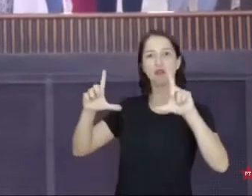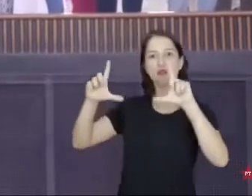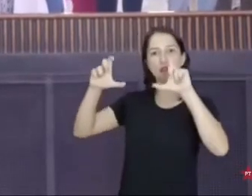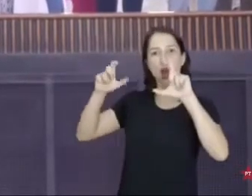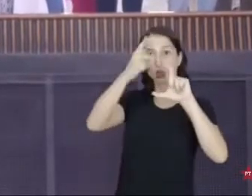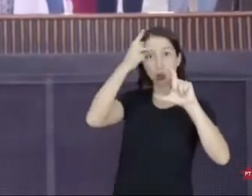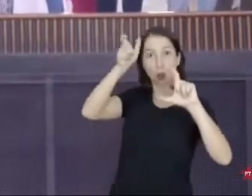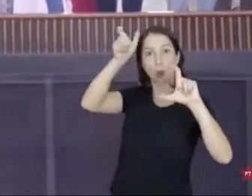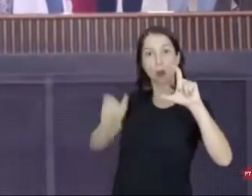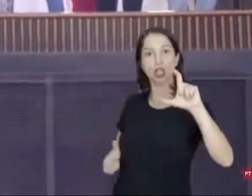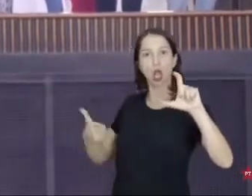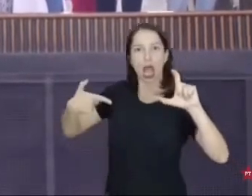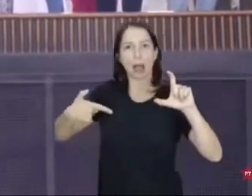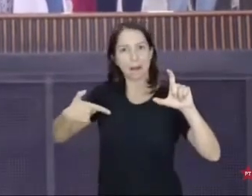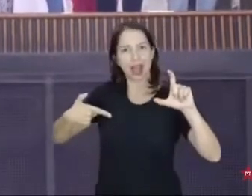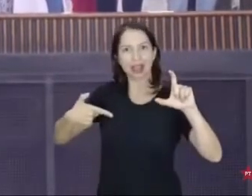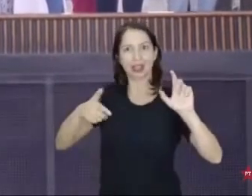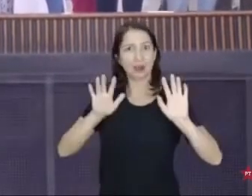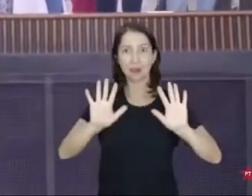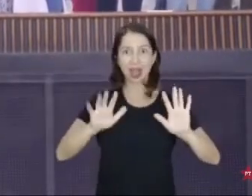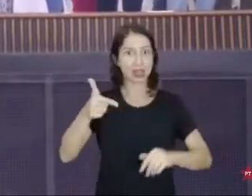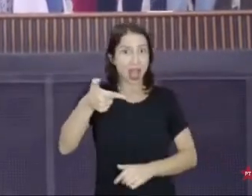que a gente tem que ser contra esse governo.